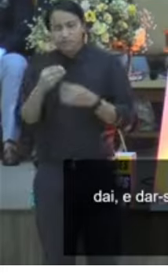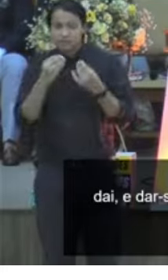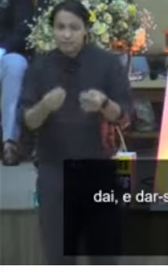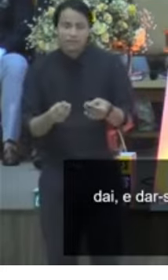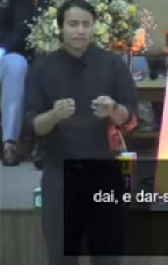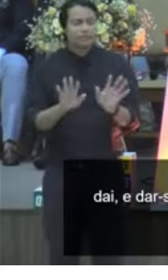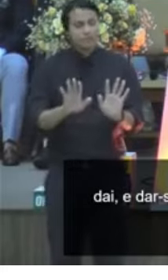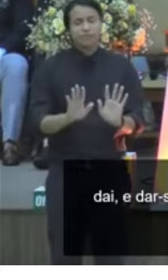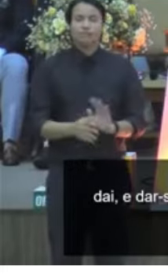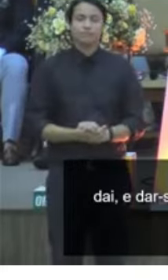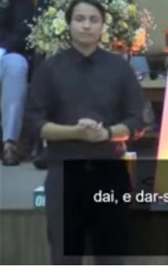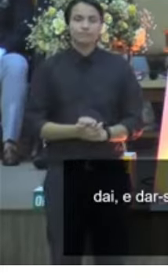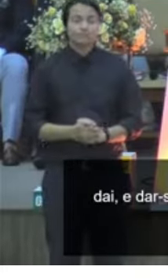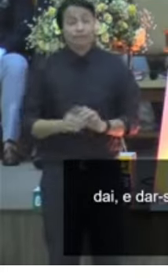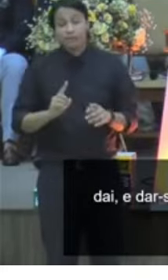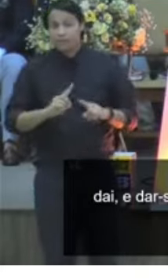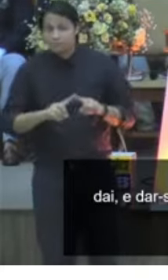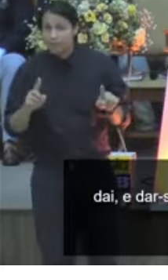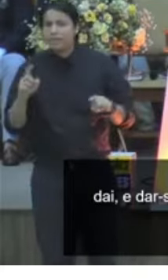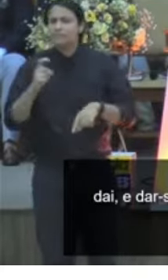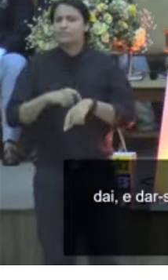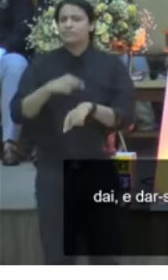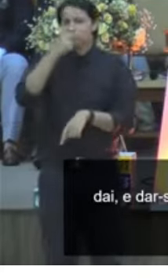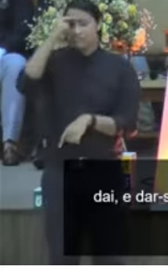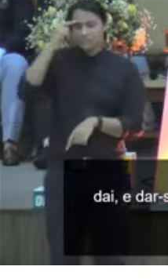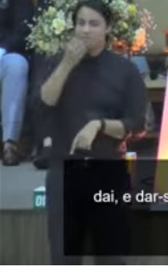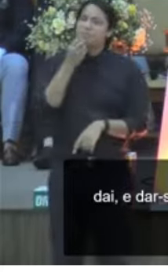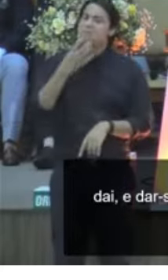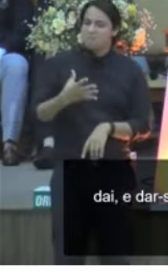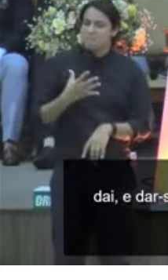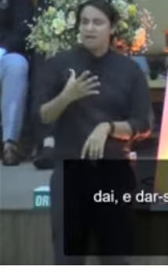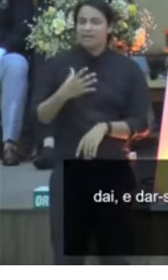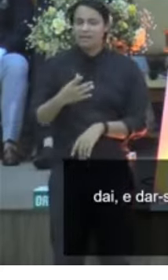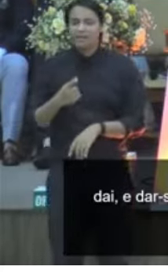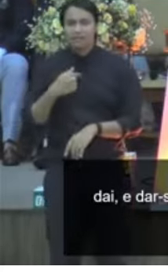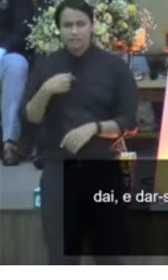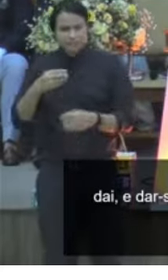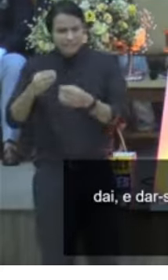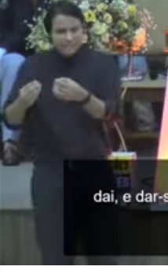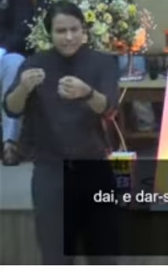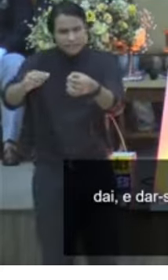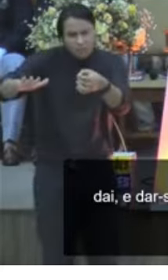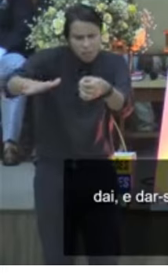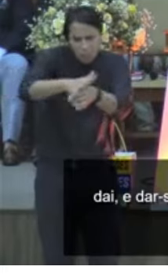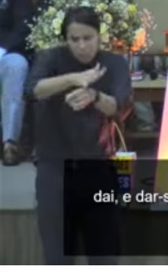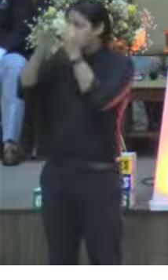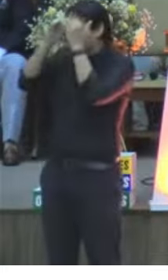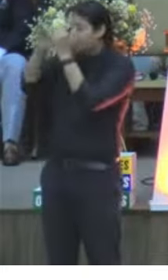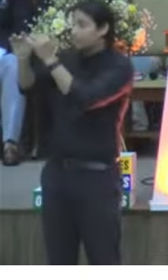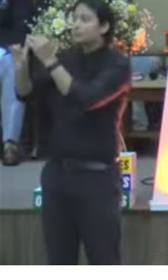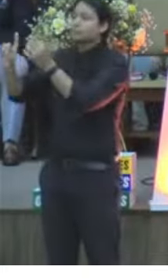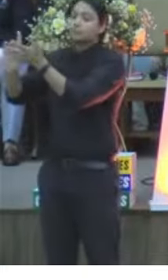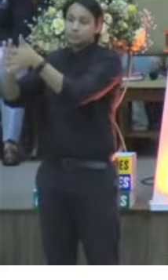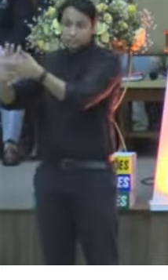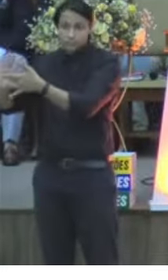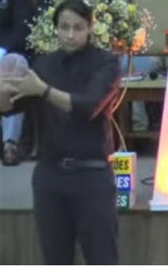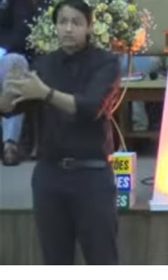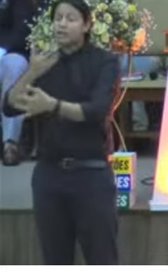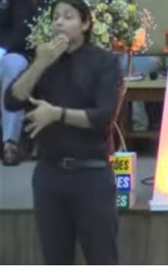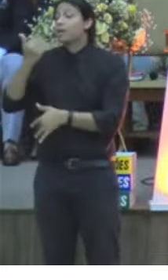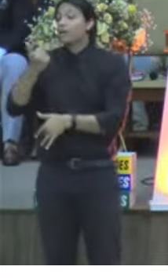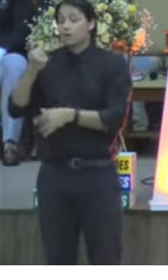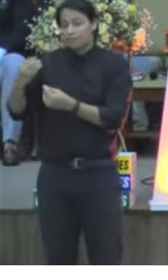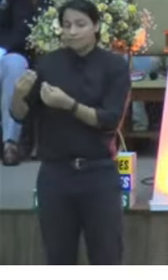isso aqui, ele é para você. Aí pronto, mas quando ele é bom, ele diz, para bem irmão, deixa eu só caber aqui para caber mais. É melhor dar,